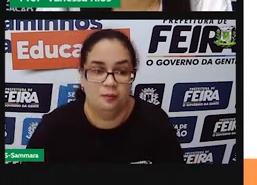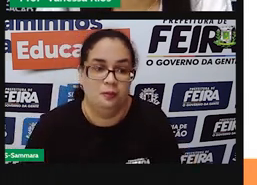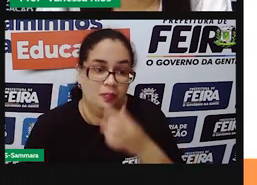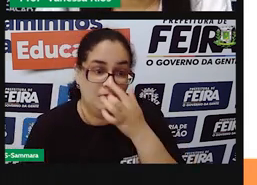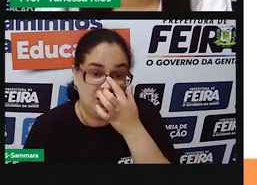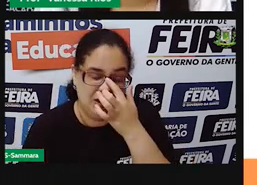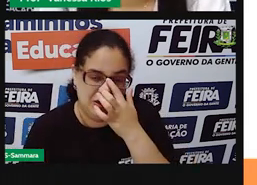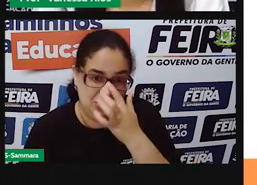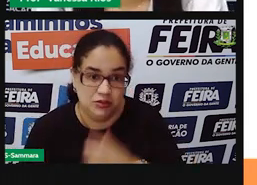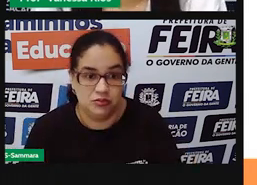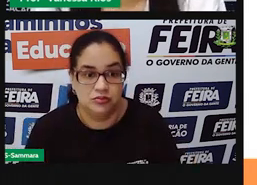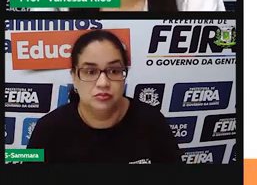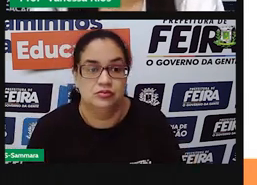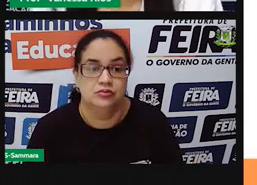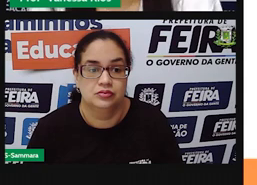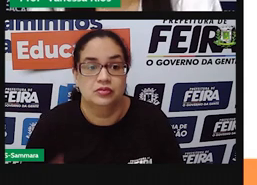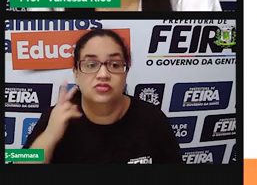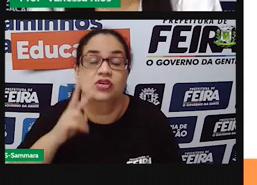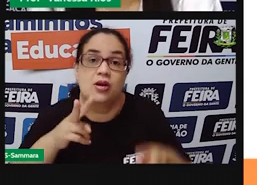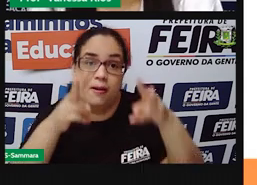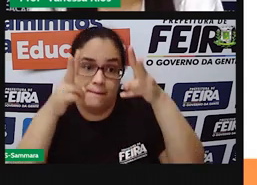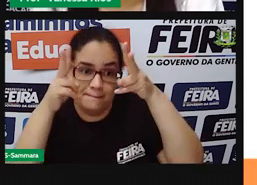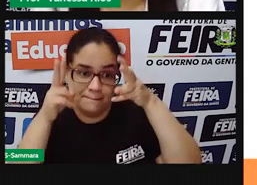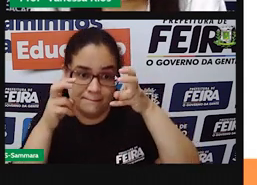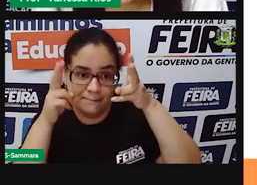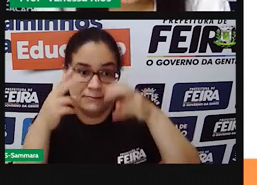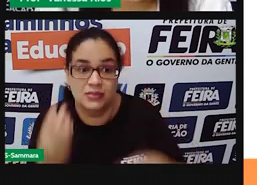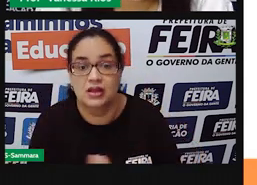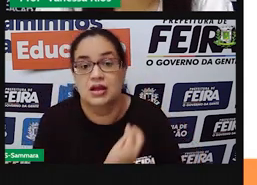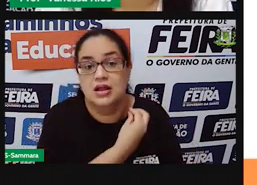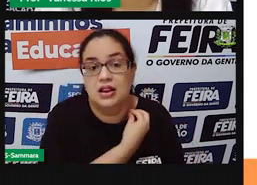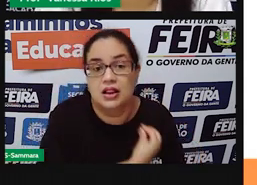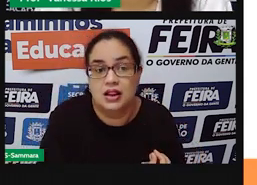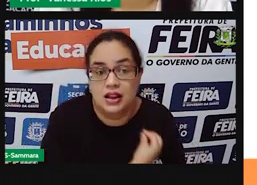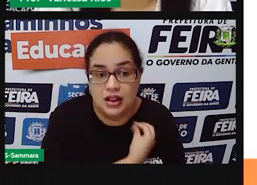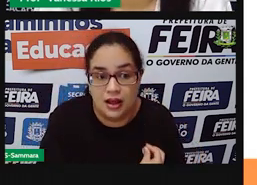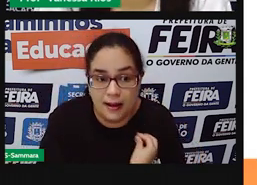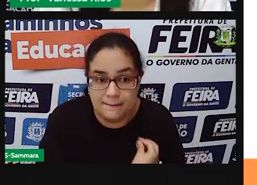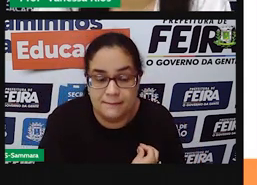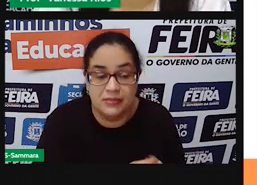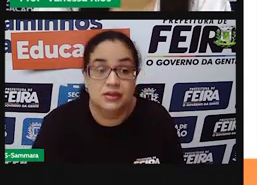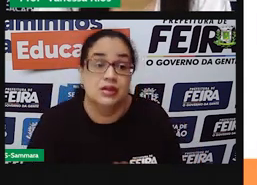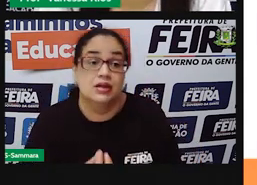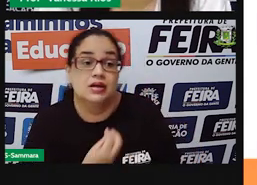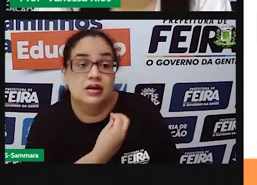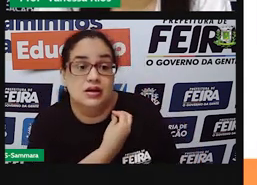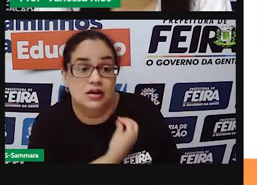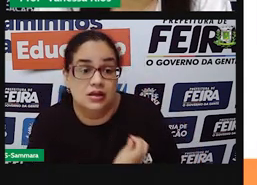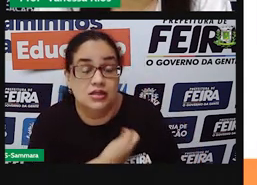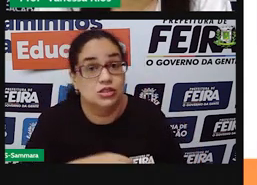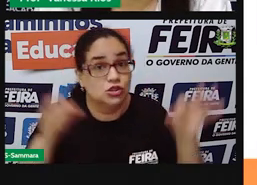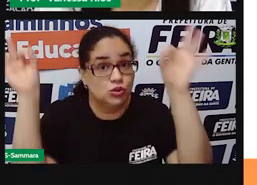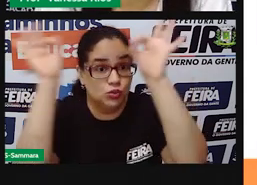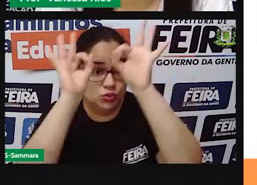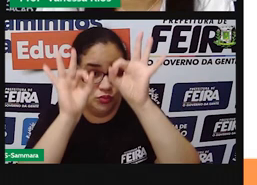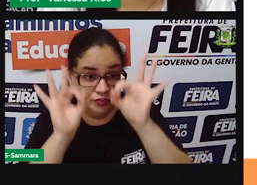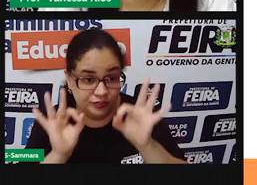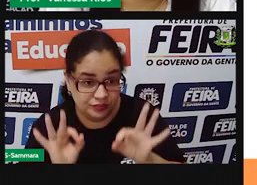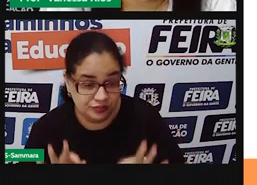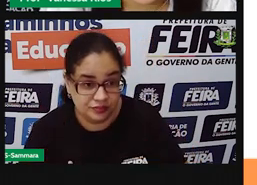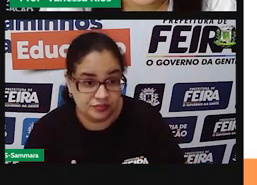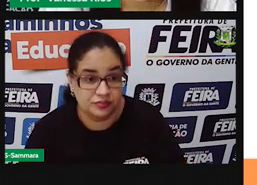sumindo. A gente observa aí a presença das rimas, não é? A presença dessa organização de